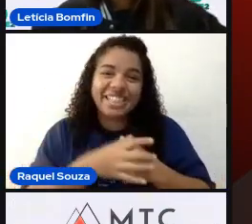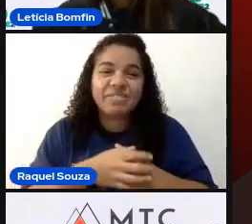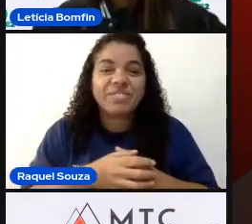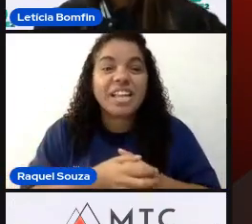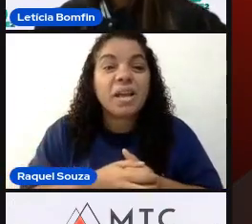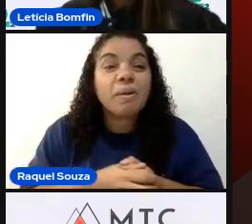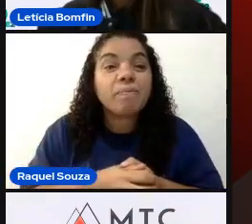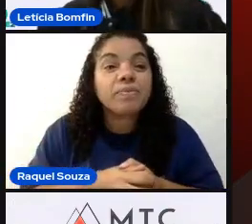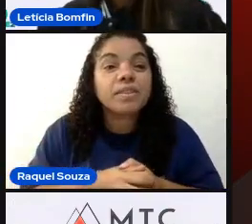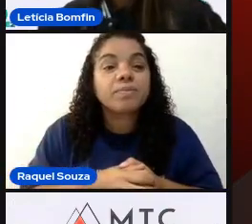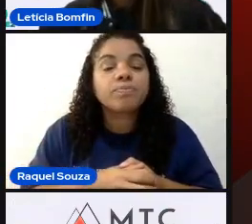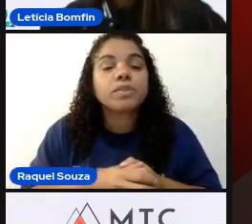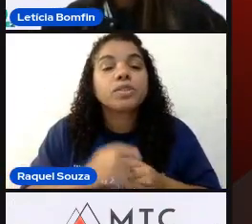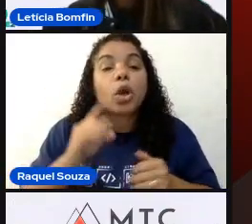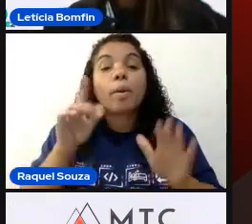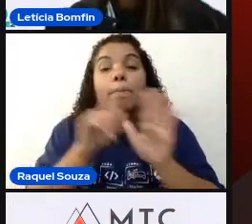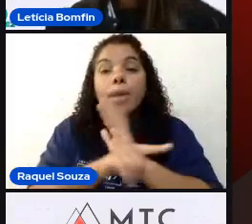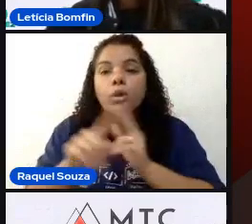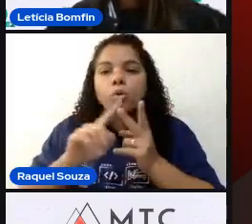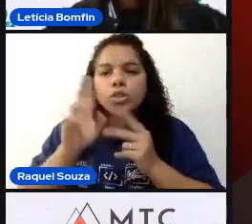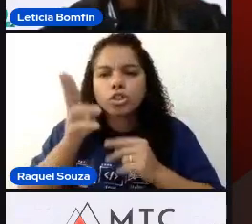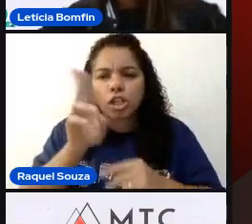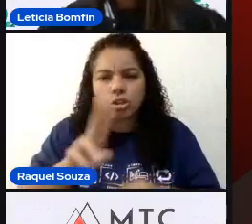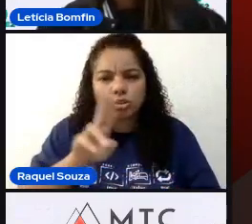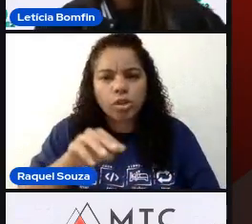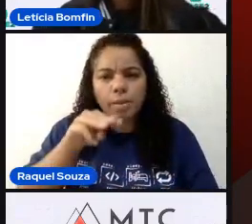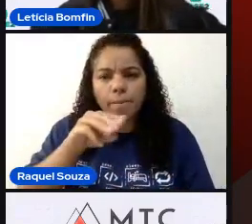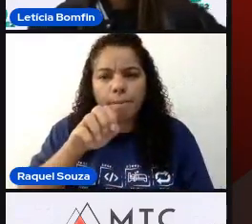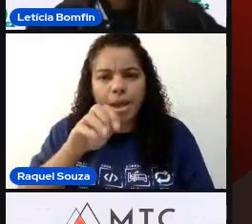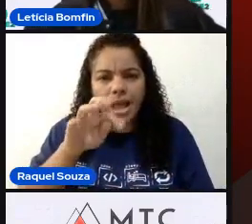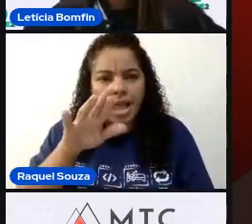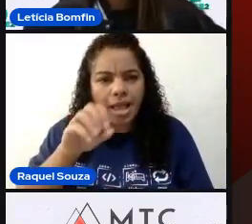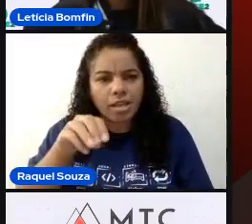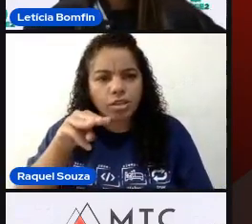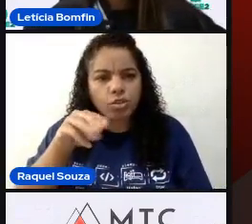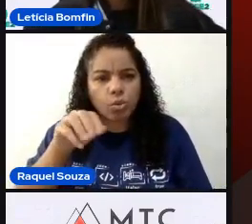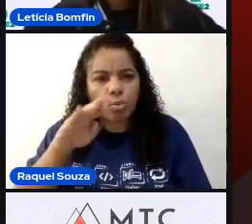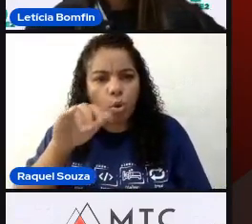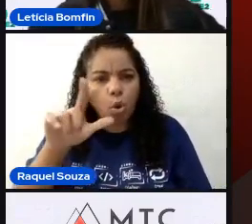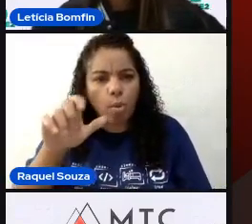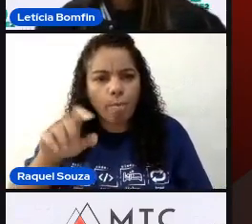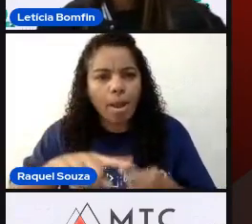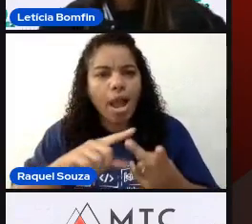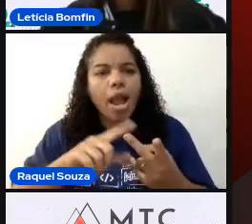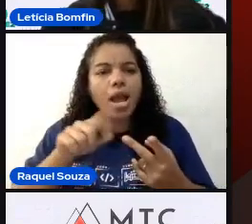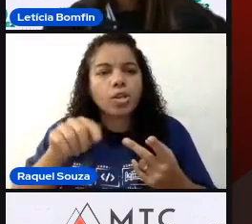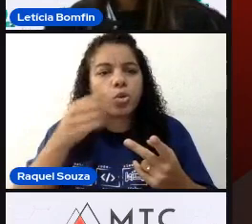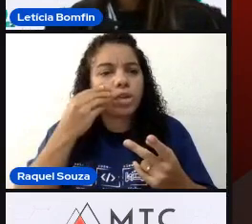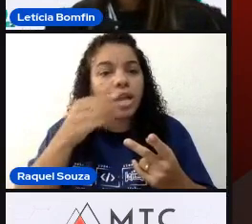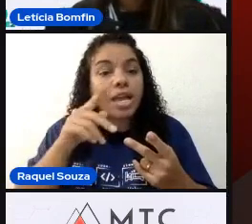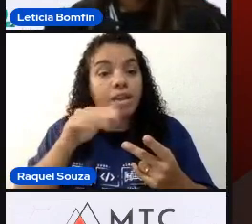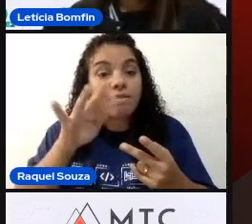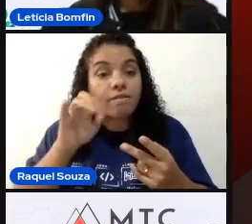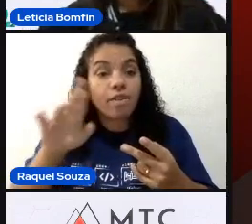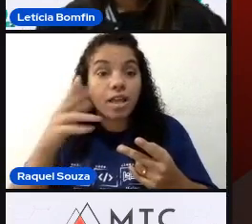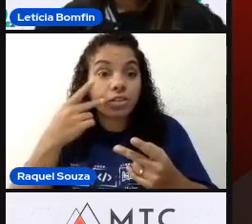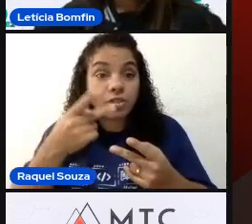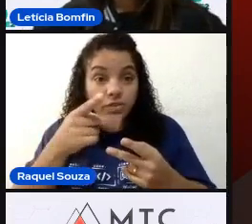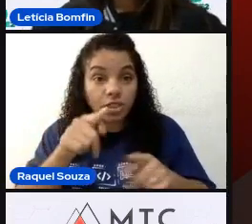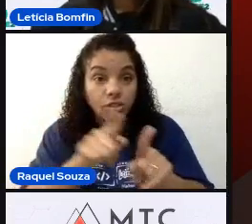Tem uma perguntinha aqui, ó. Já utilizou o Maestro Mobile para testes apps em Flutter? Eu vi que você até citou ele na sua palestra, né?